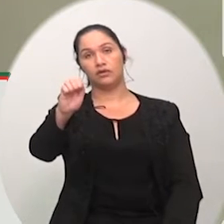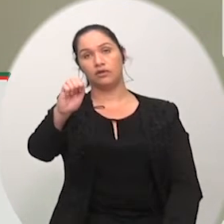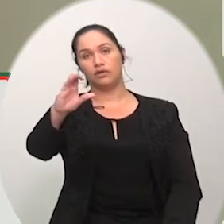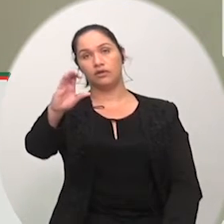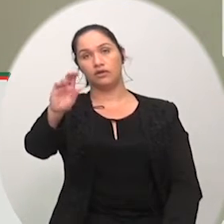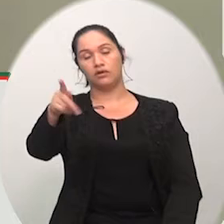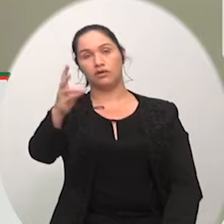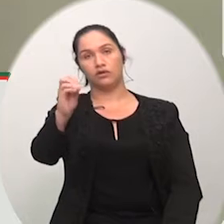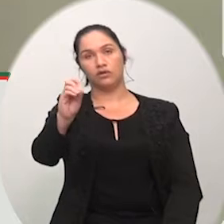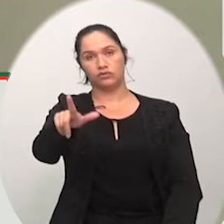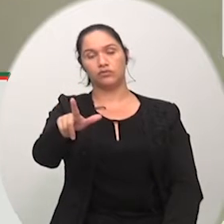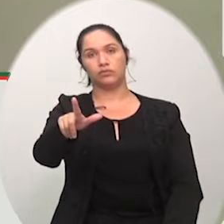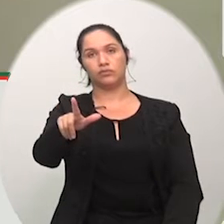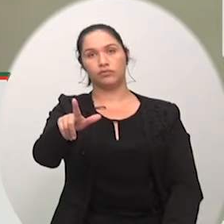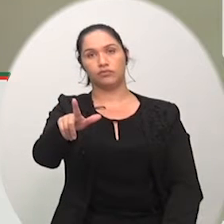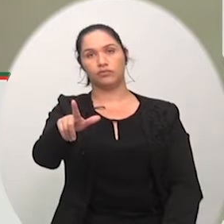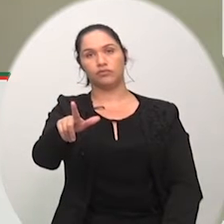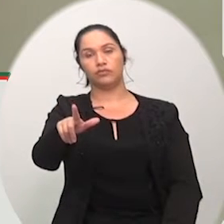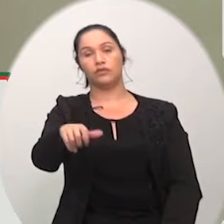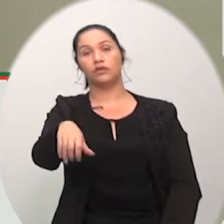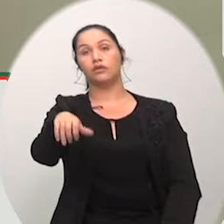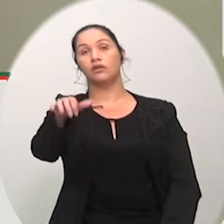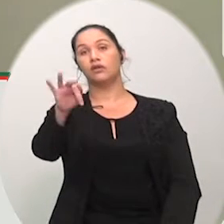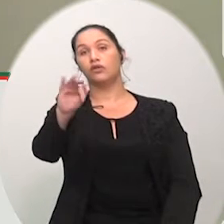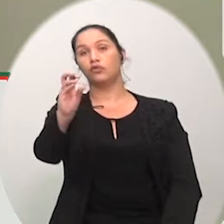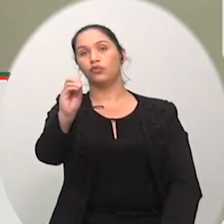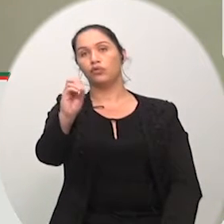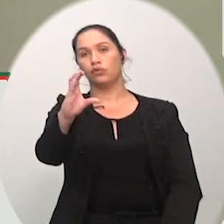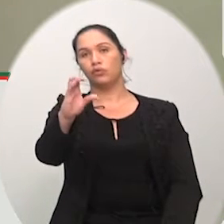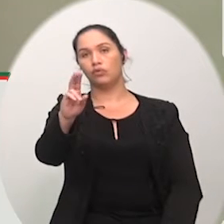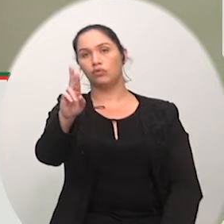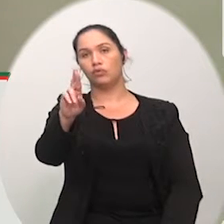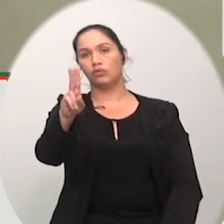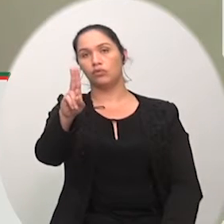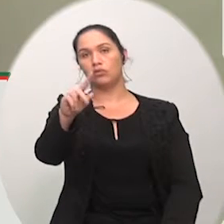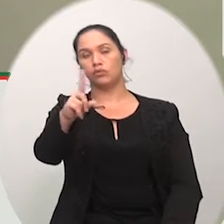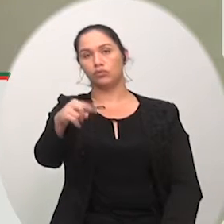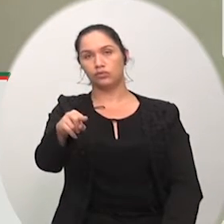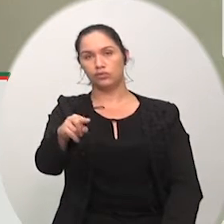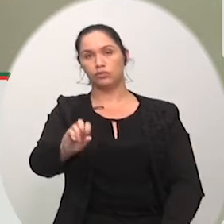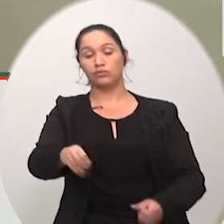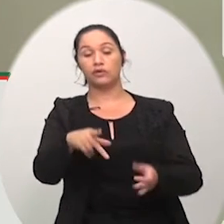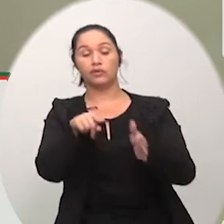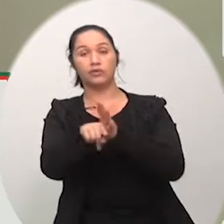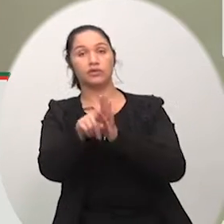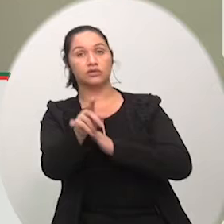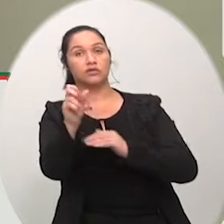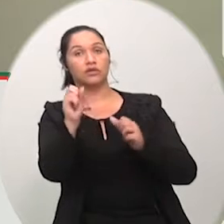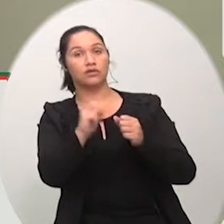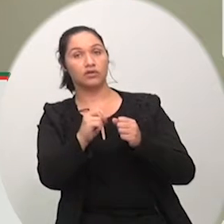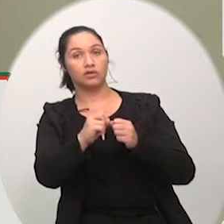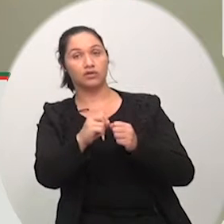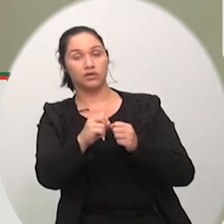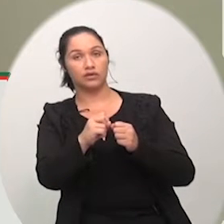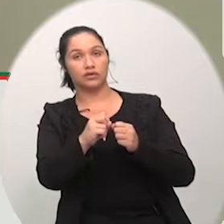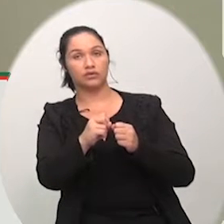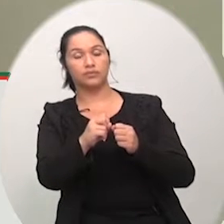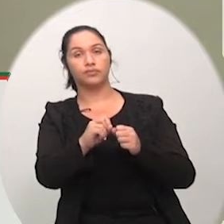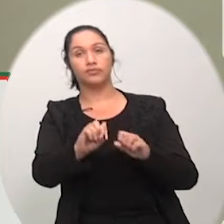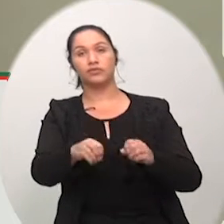relação aos idosos da nação e 43% da população acima de 50 anos